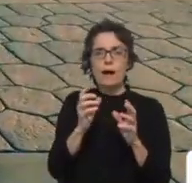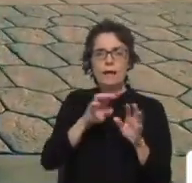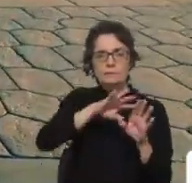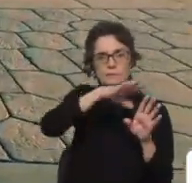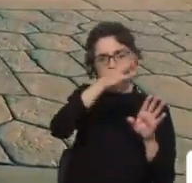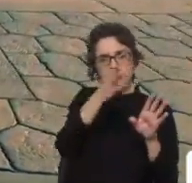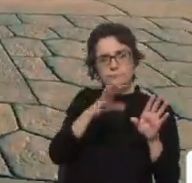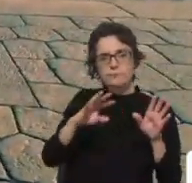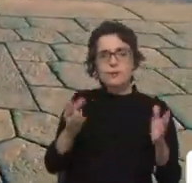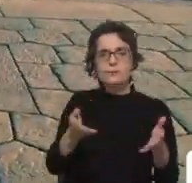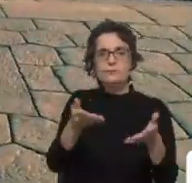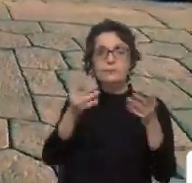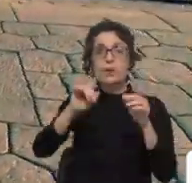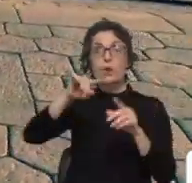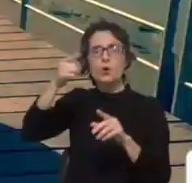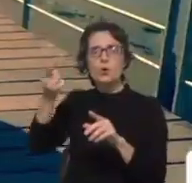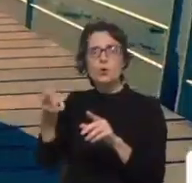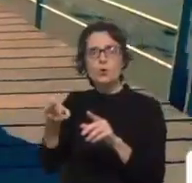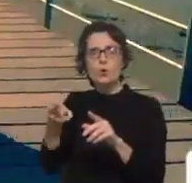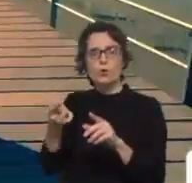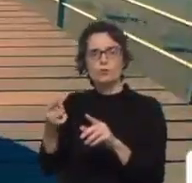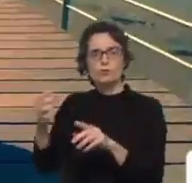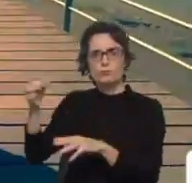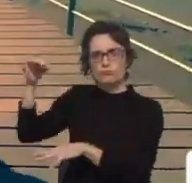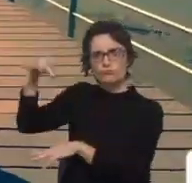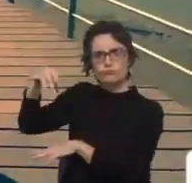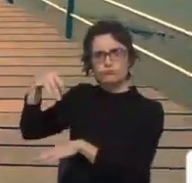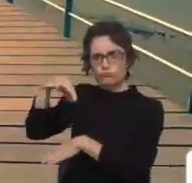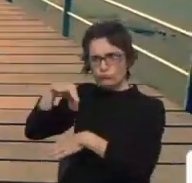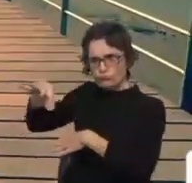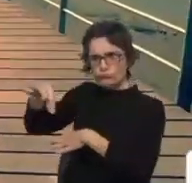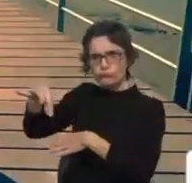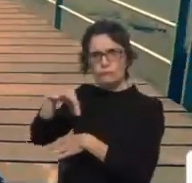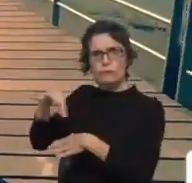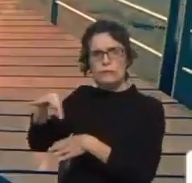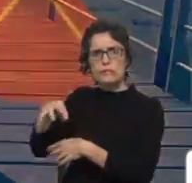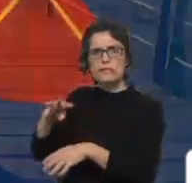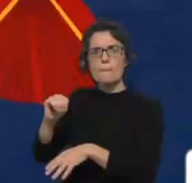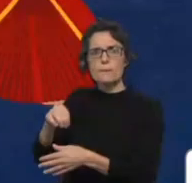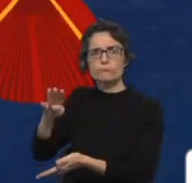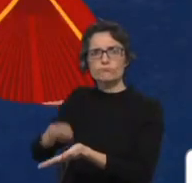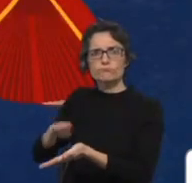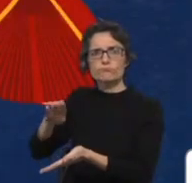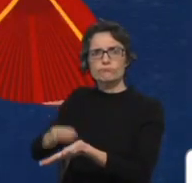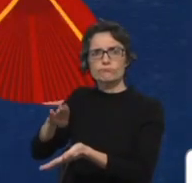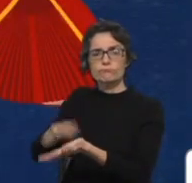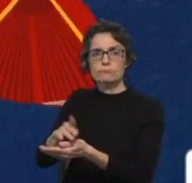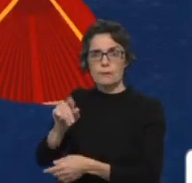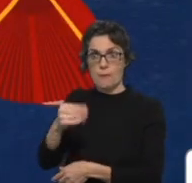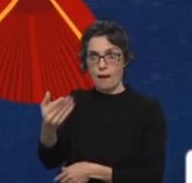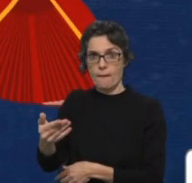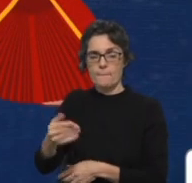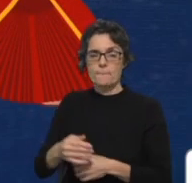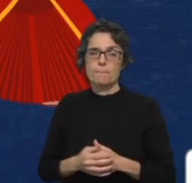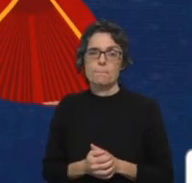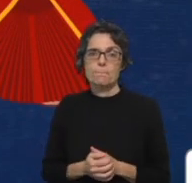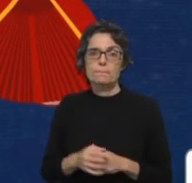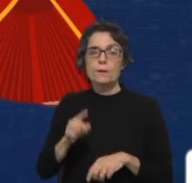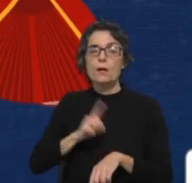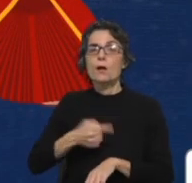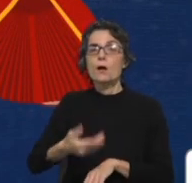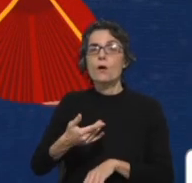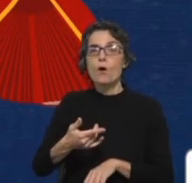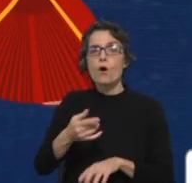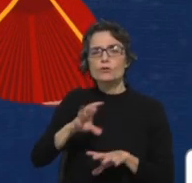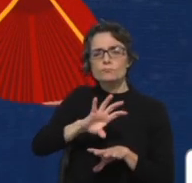graciosidade, noutros predominam os traços geométricos e as batidas de pés. Atualmente, existem oito